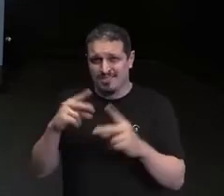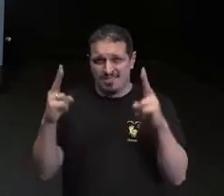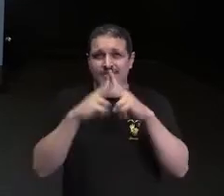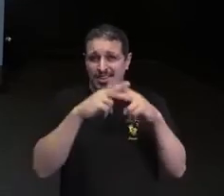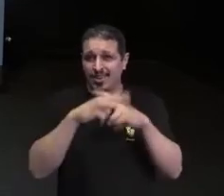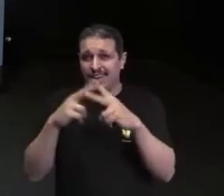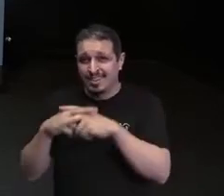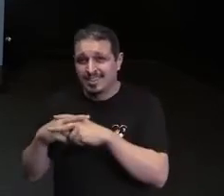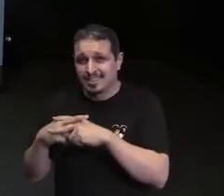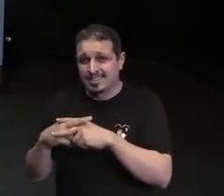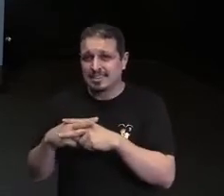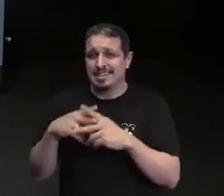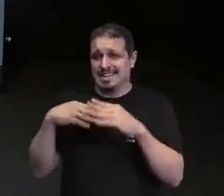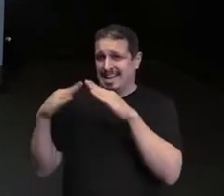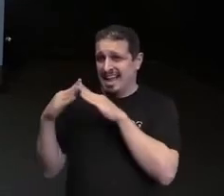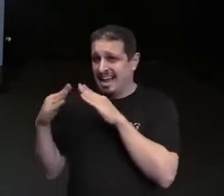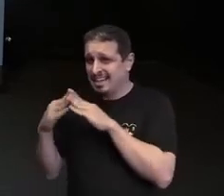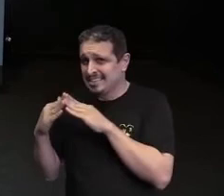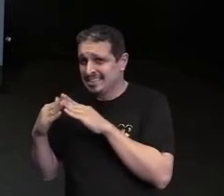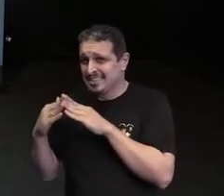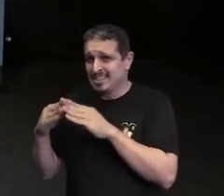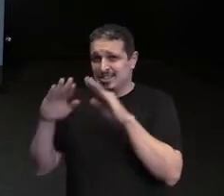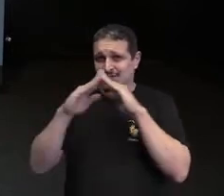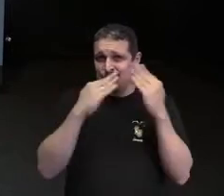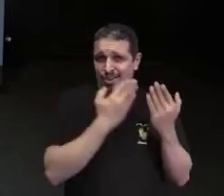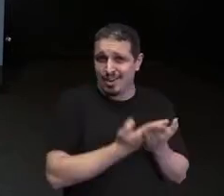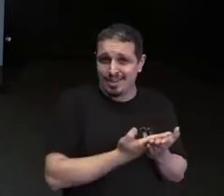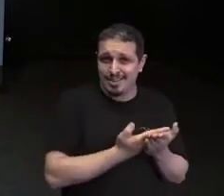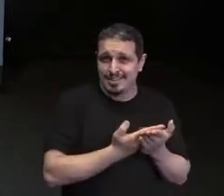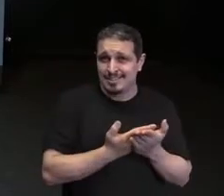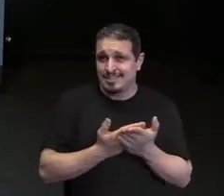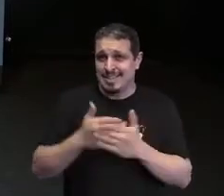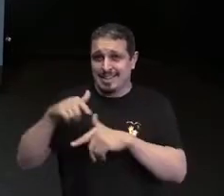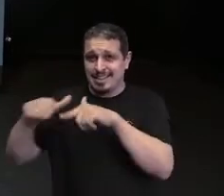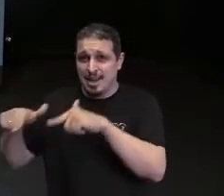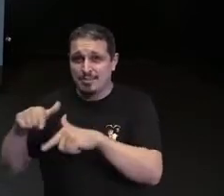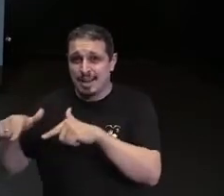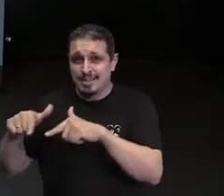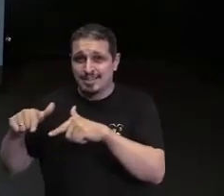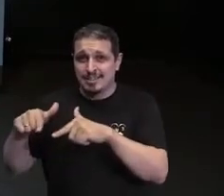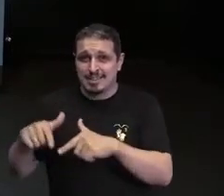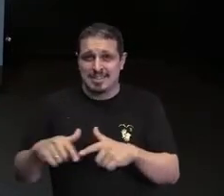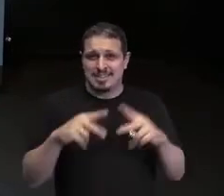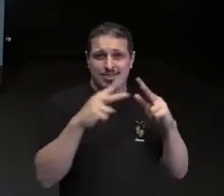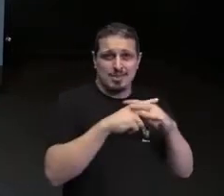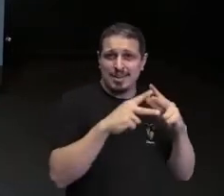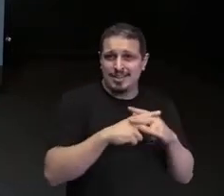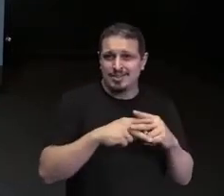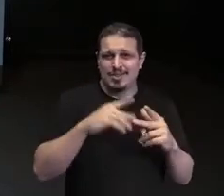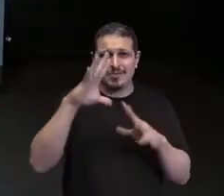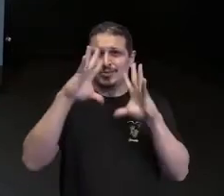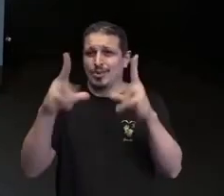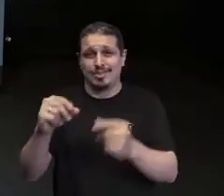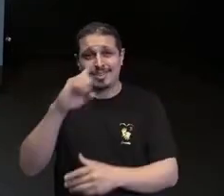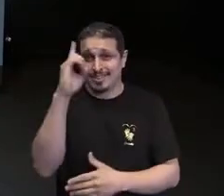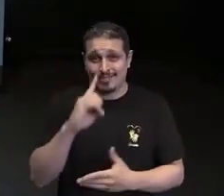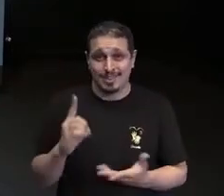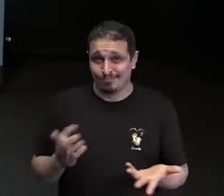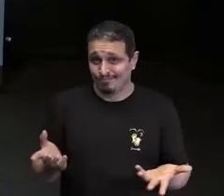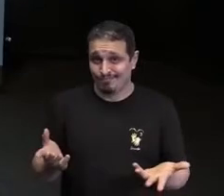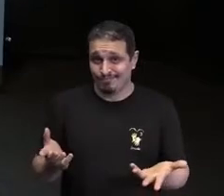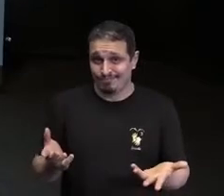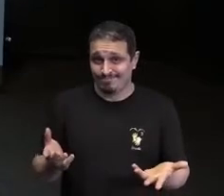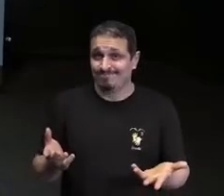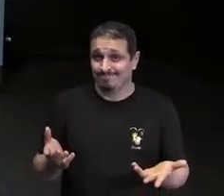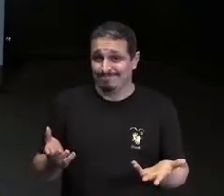nas suas casas, nas suas escolas, nos seus trabalhos, nas suas universidades e em diferentes espaços. A gente